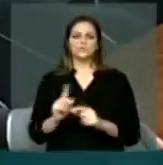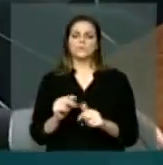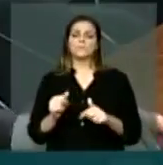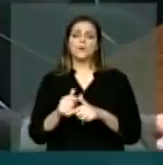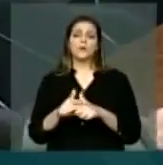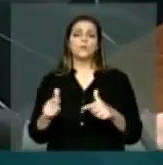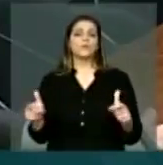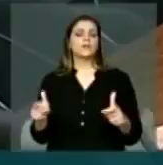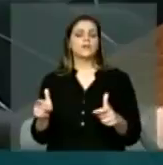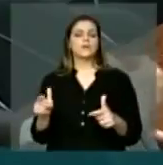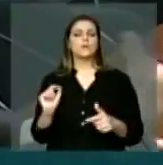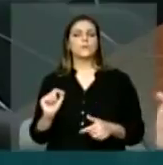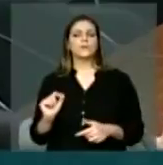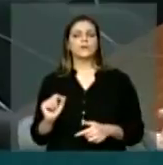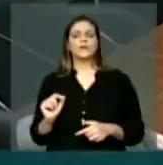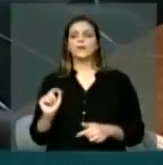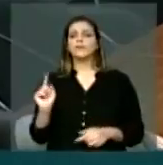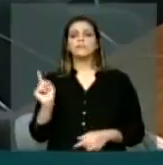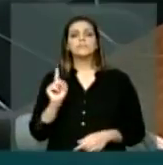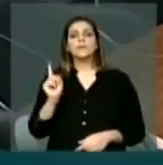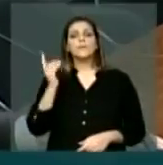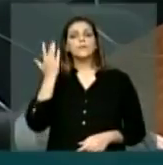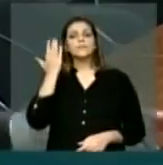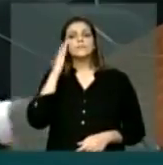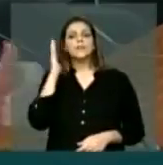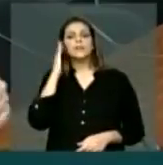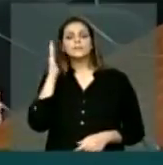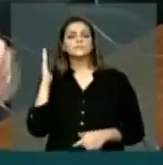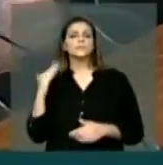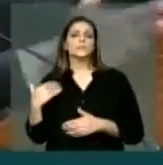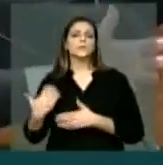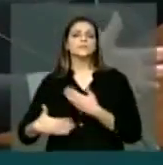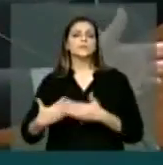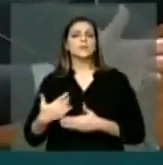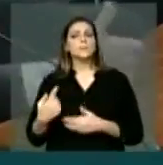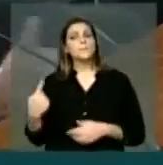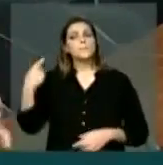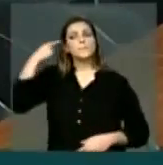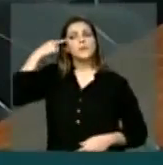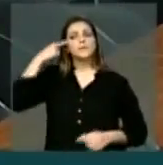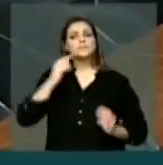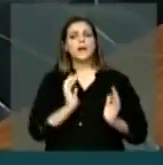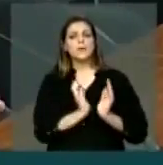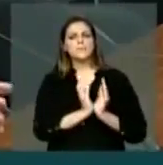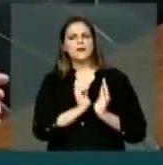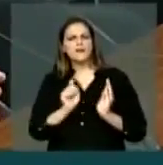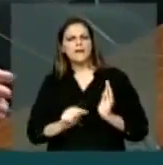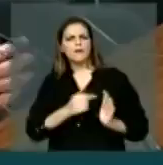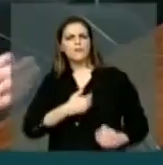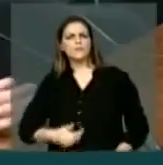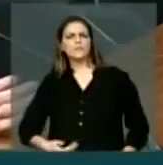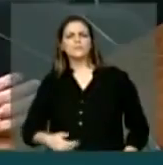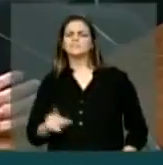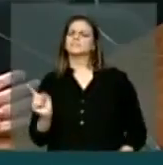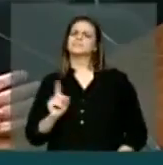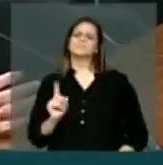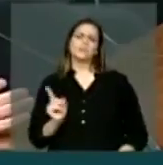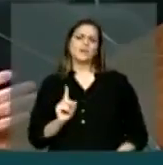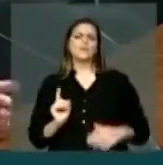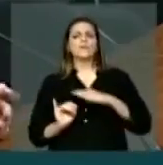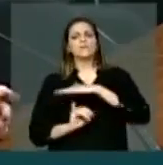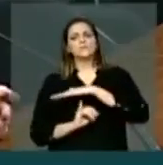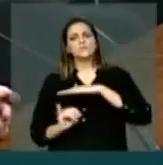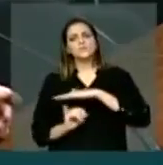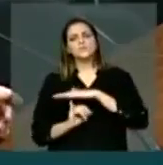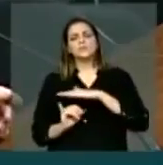possibilidade de entender o processo e que vê a APAES como um órgão público, sendo que, na verdade, é uma instituição público-privada e